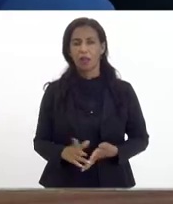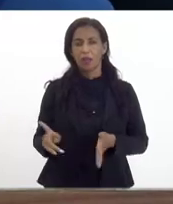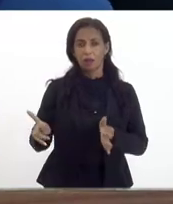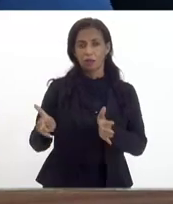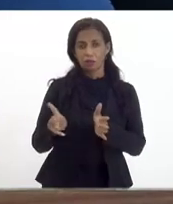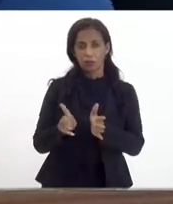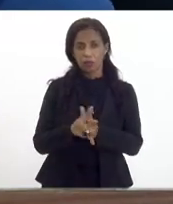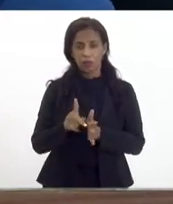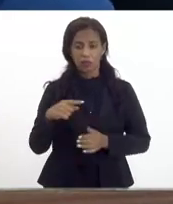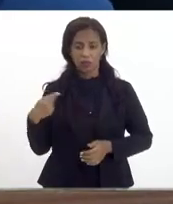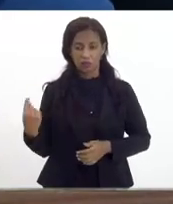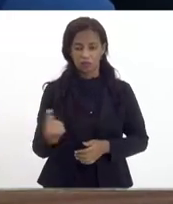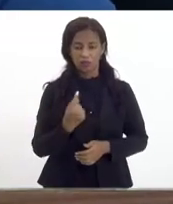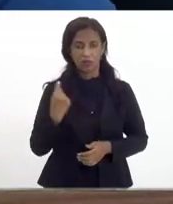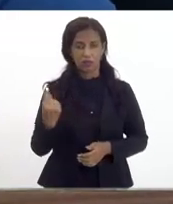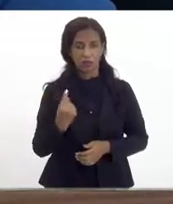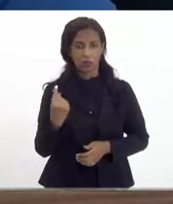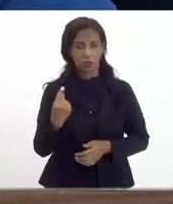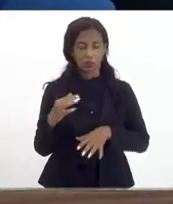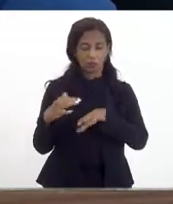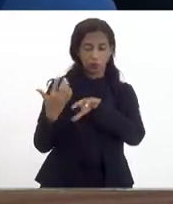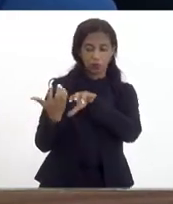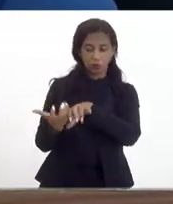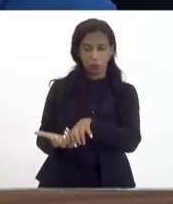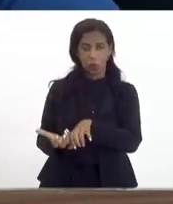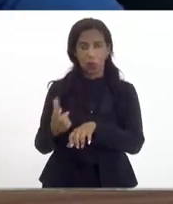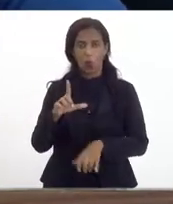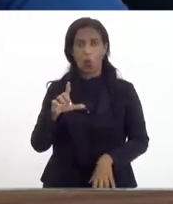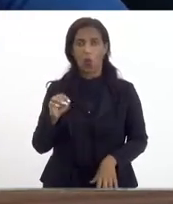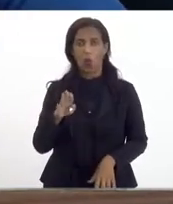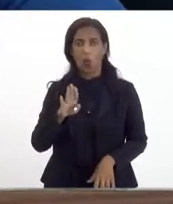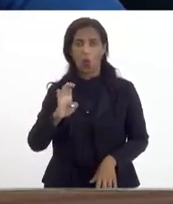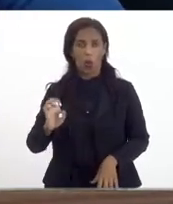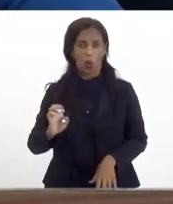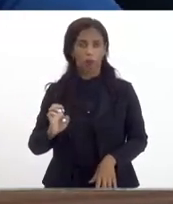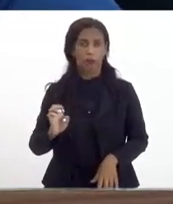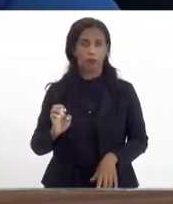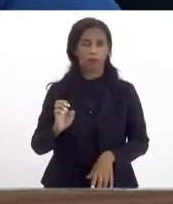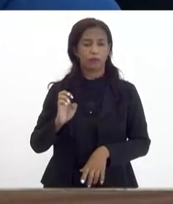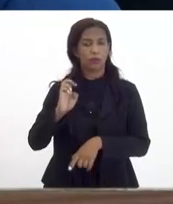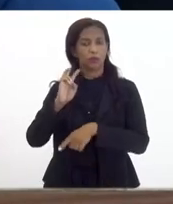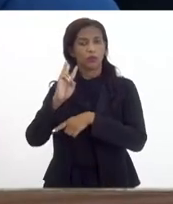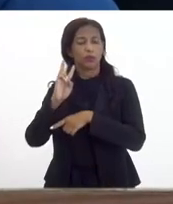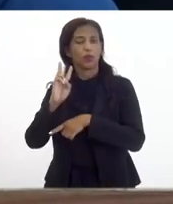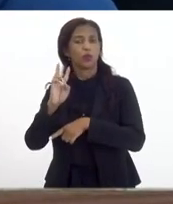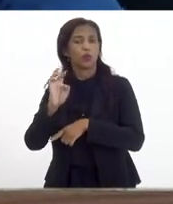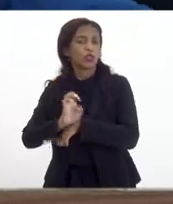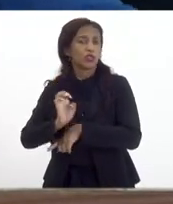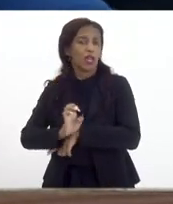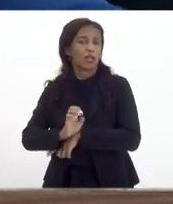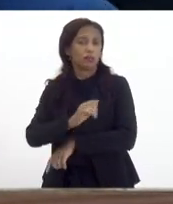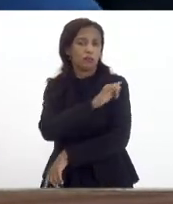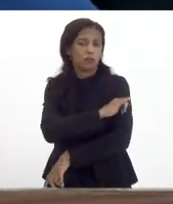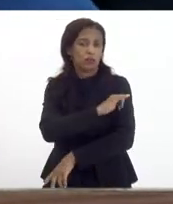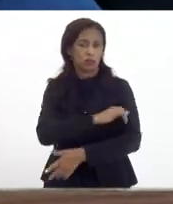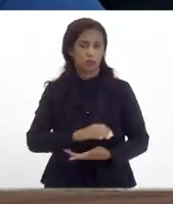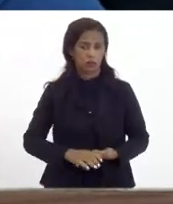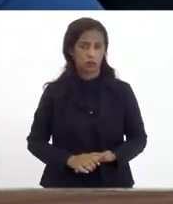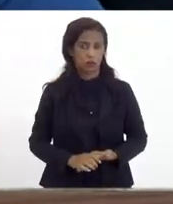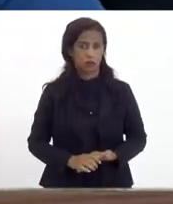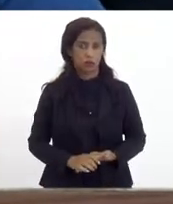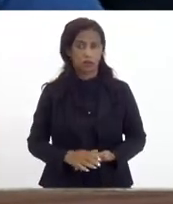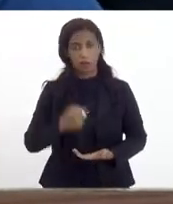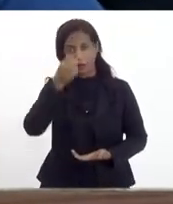das nossas bancadas no Congresso um lobby em defesa do estado do de Janeiro então prefeito e